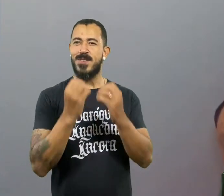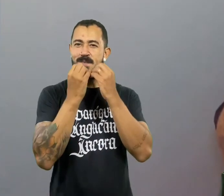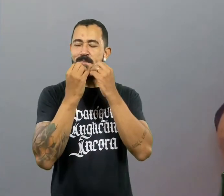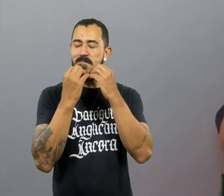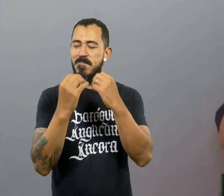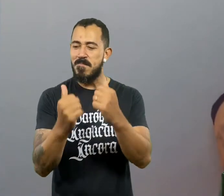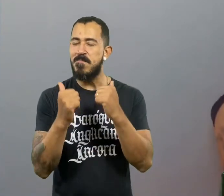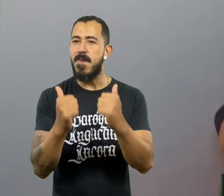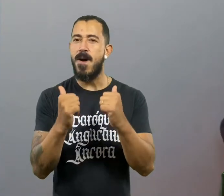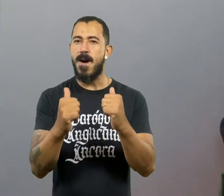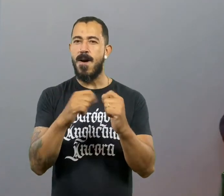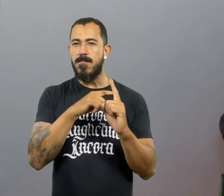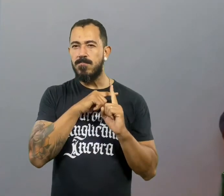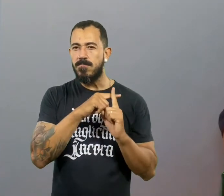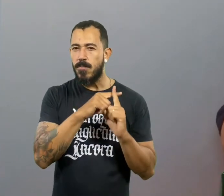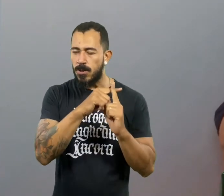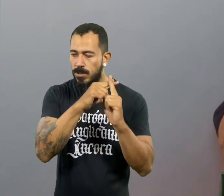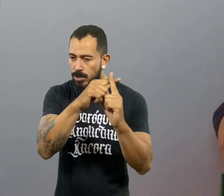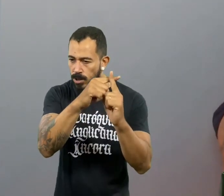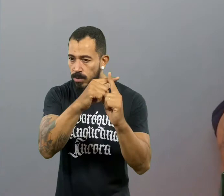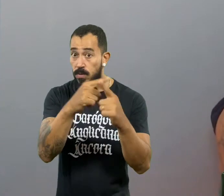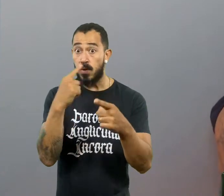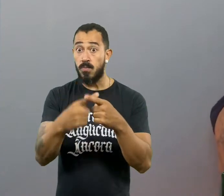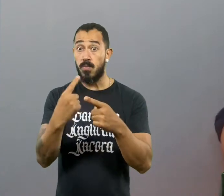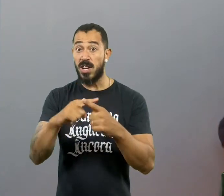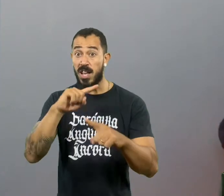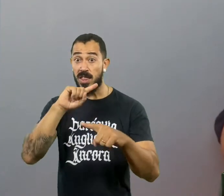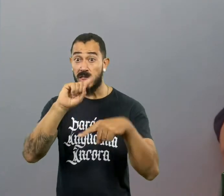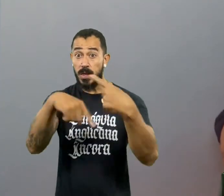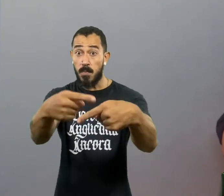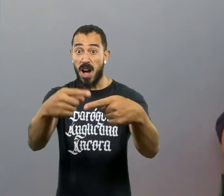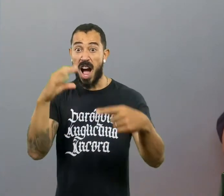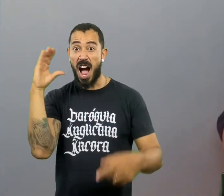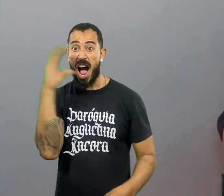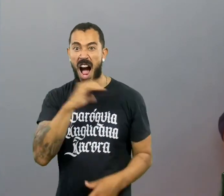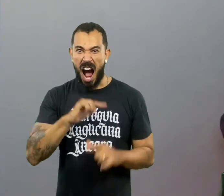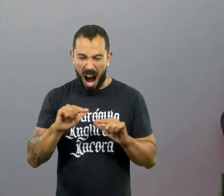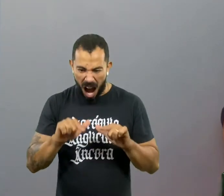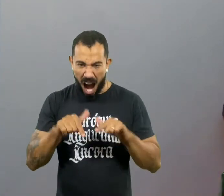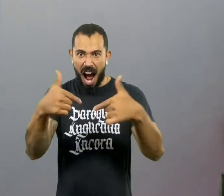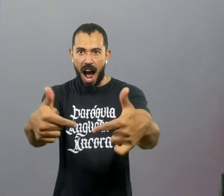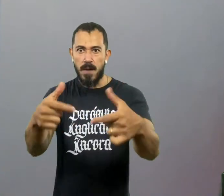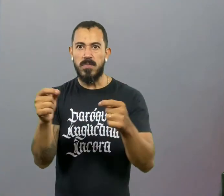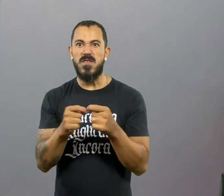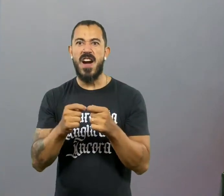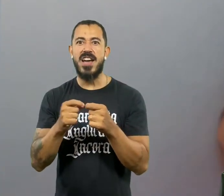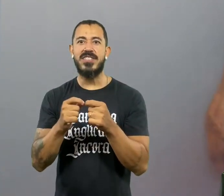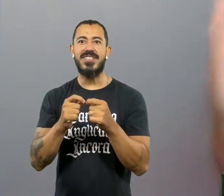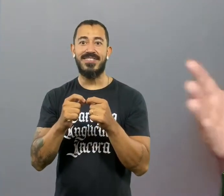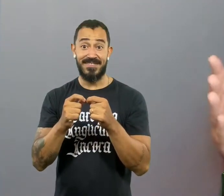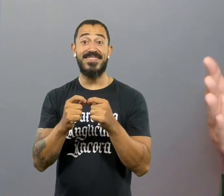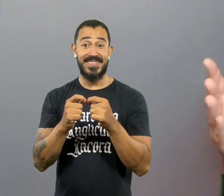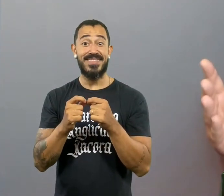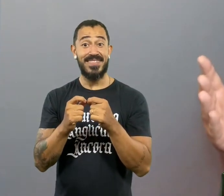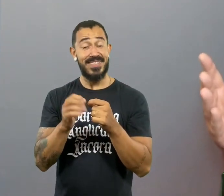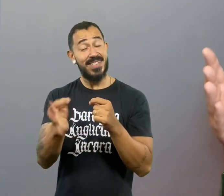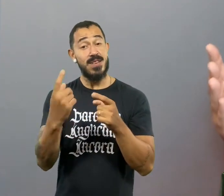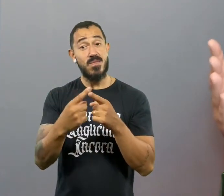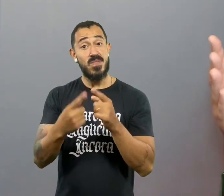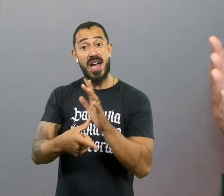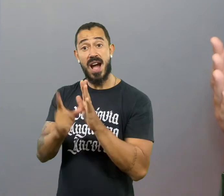apuradas, mas para quê? Para que ele tenha uma rápida execução. Porque chegou a hora você precisa executar as coisas.